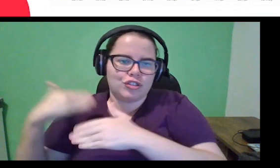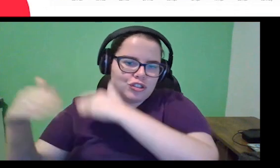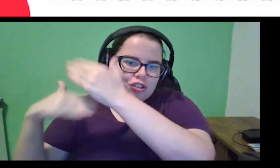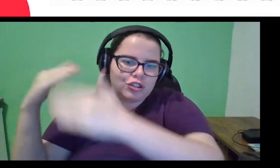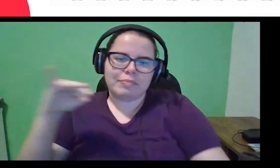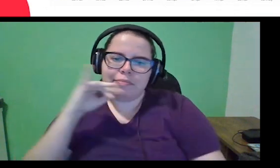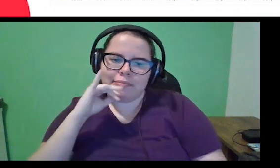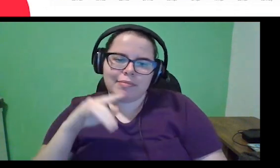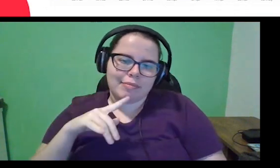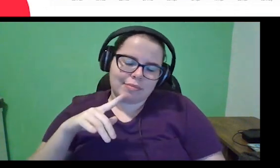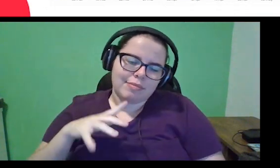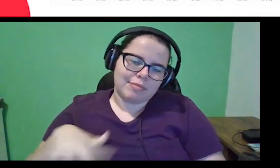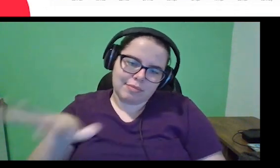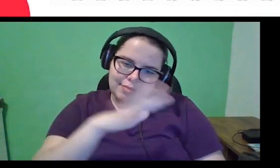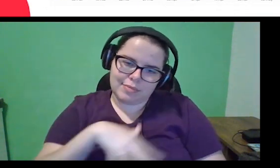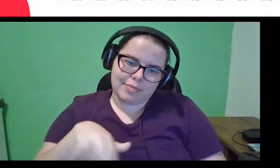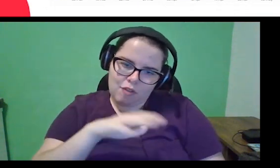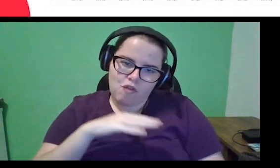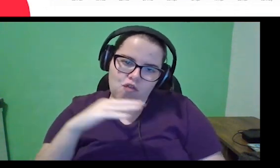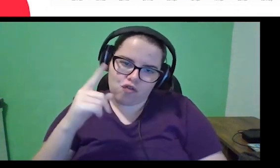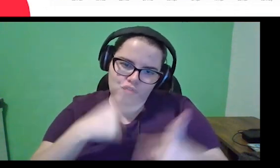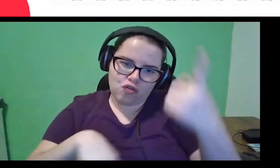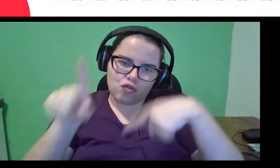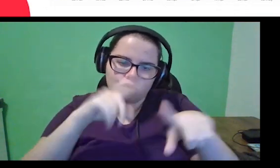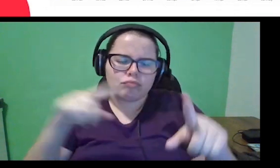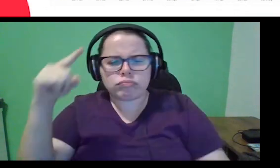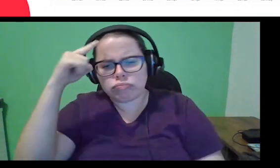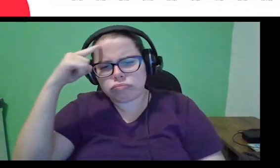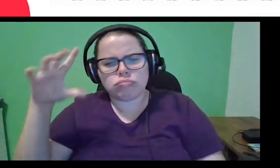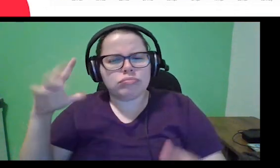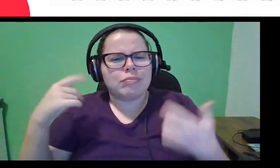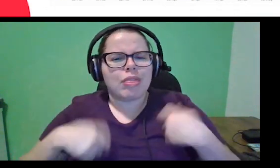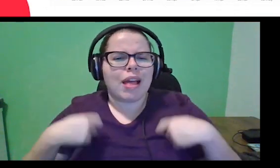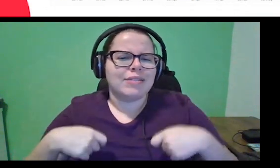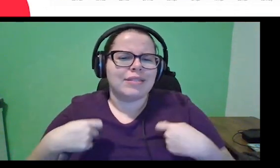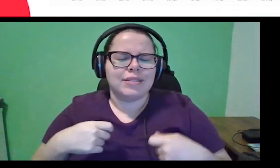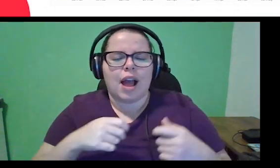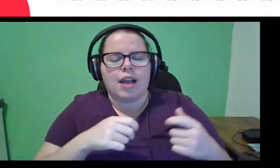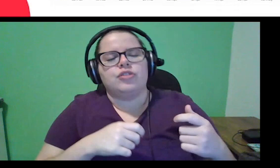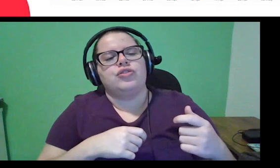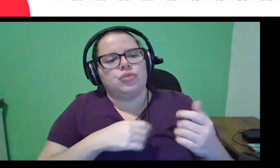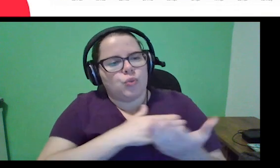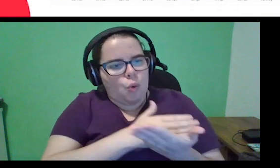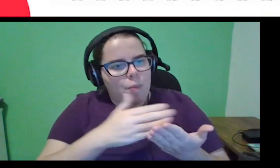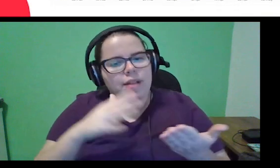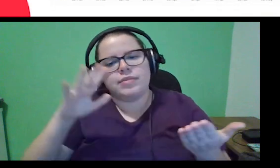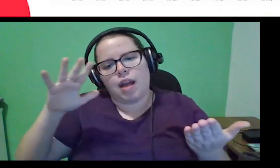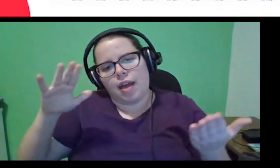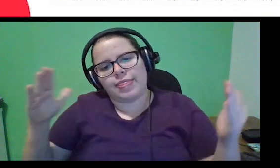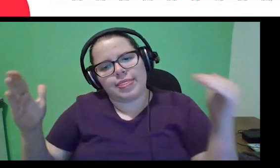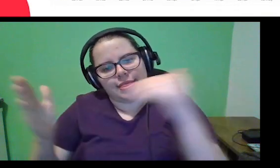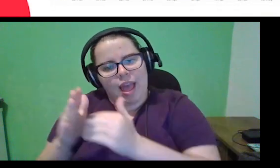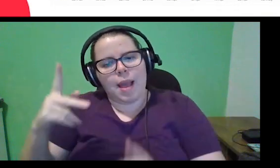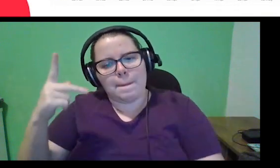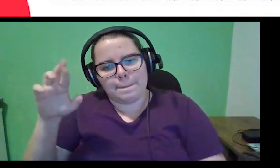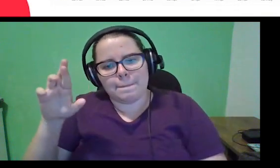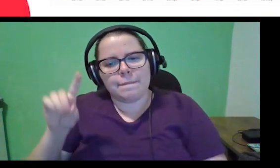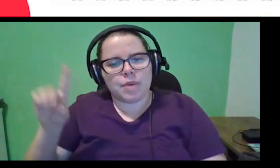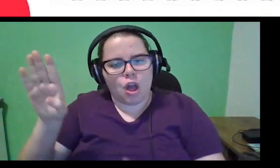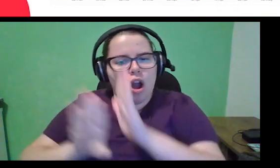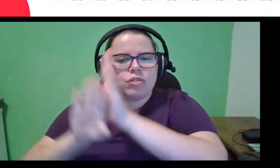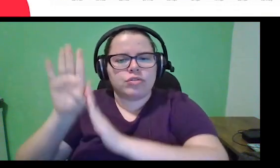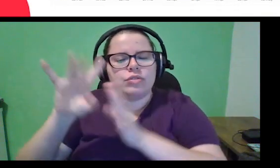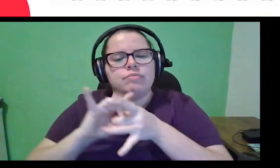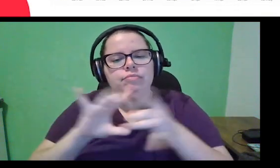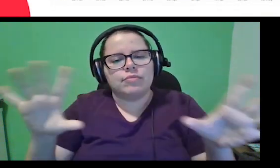uma demanda, ou seja, eu tenho alguma ideia, ou alguma necessidade, até o momento que isso vai para a produção, e fica